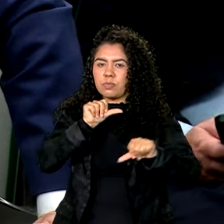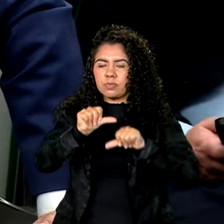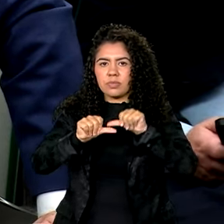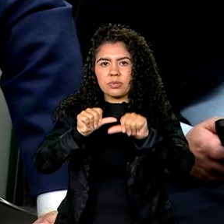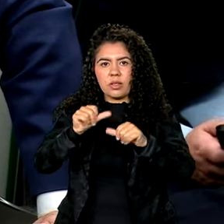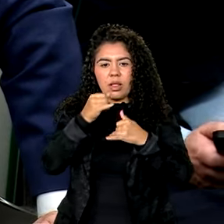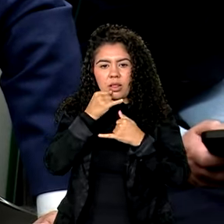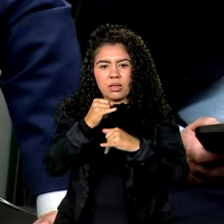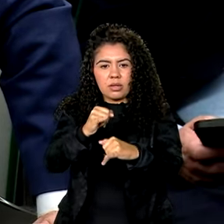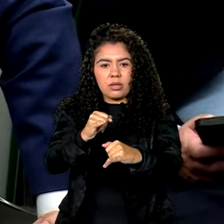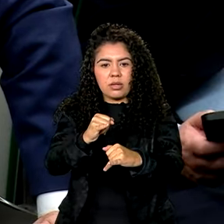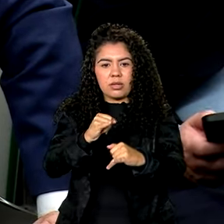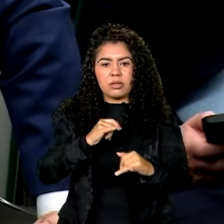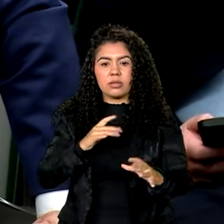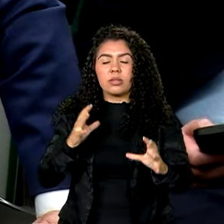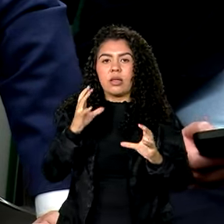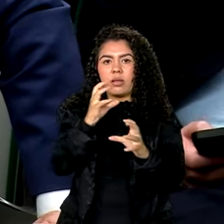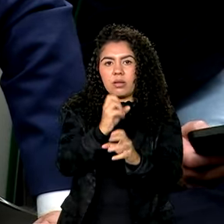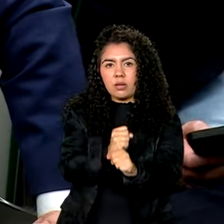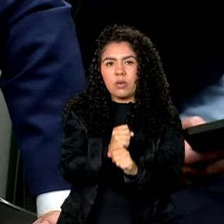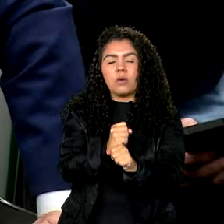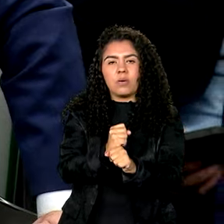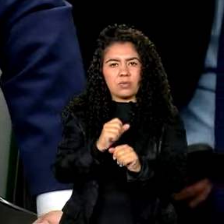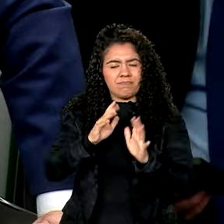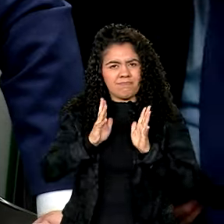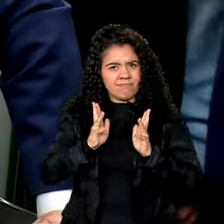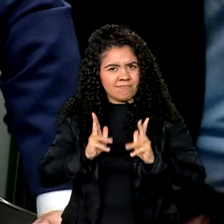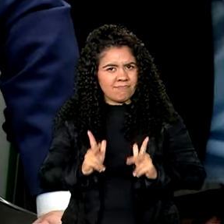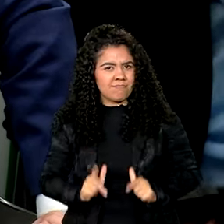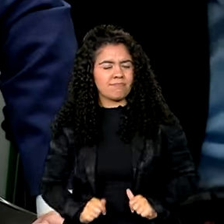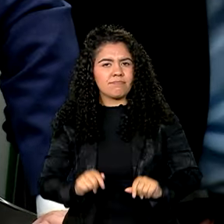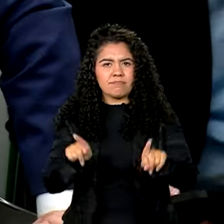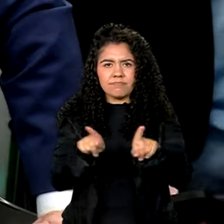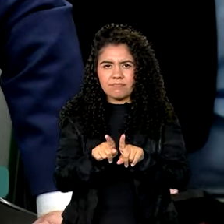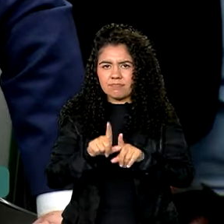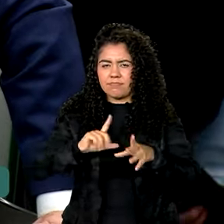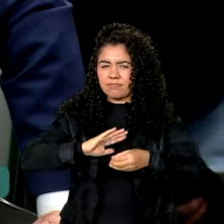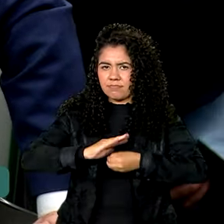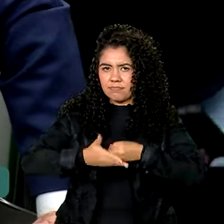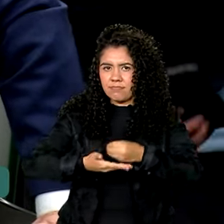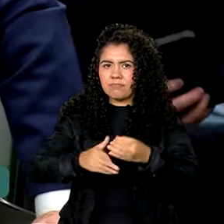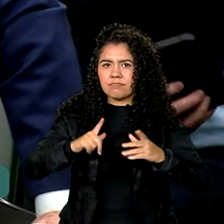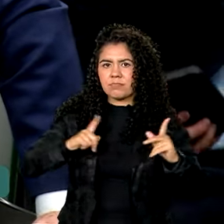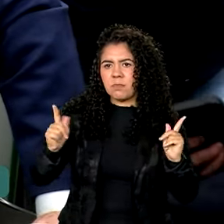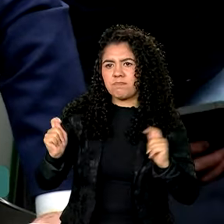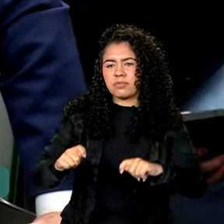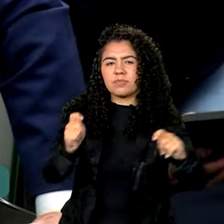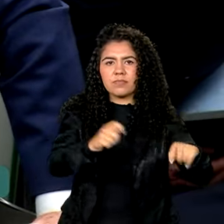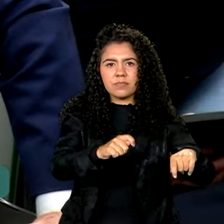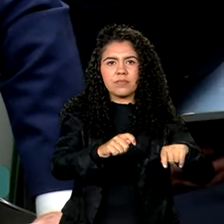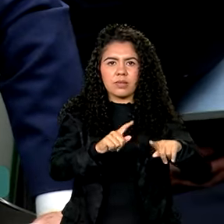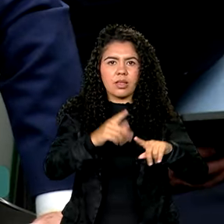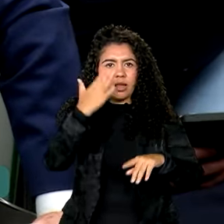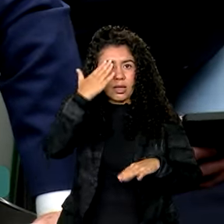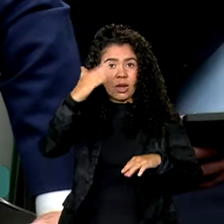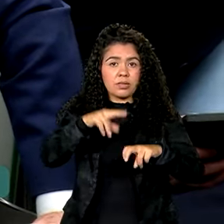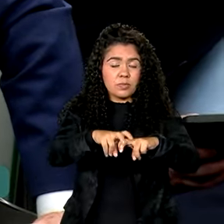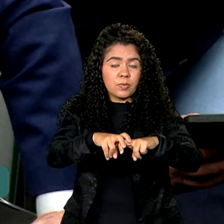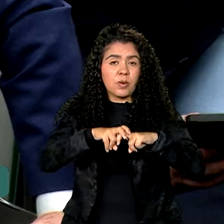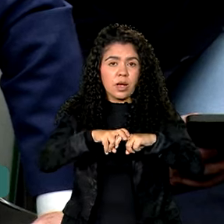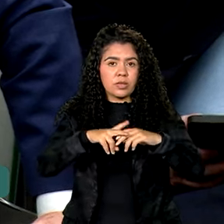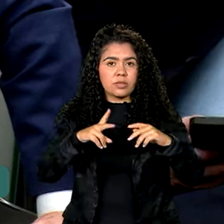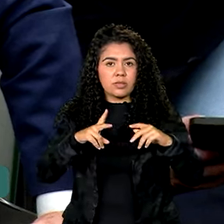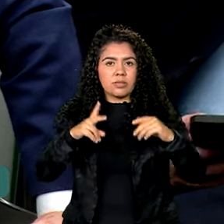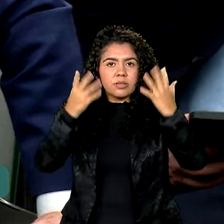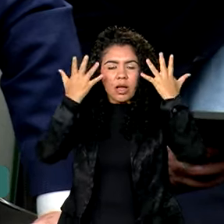88% limpa e renovável, muito graças às nossas potencialidades naturais, mas também